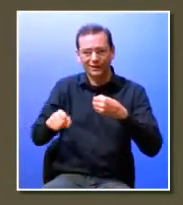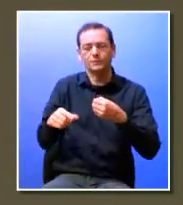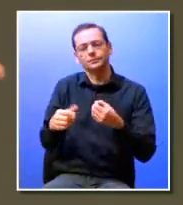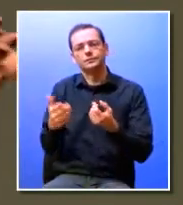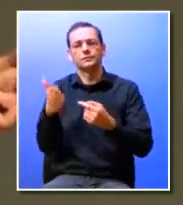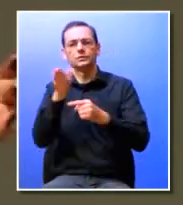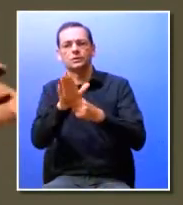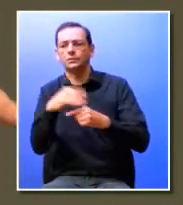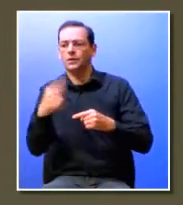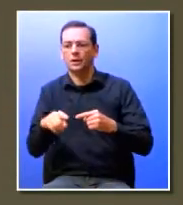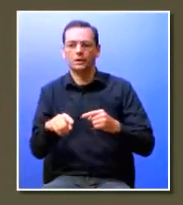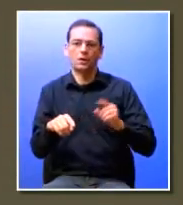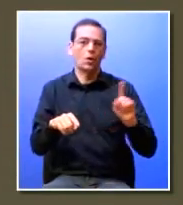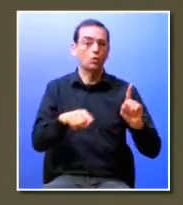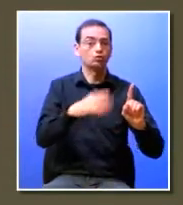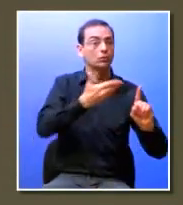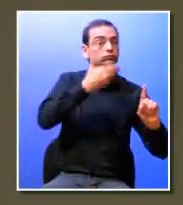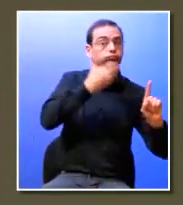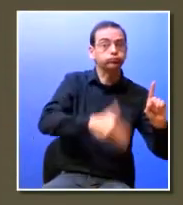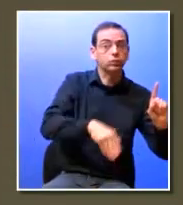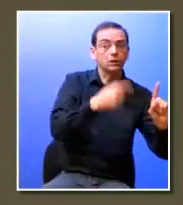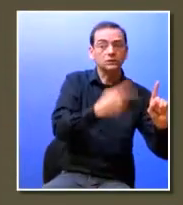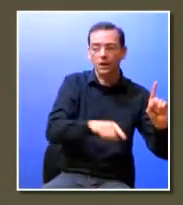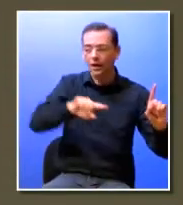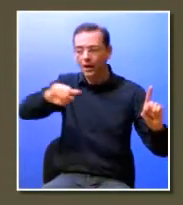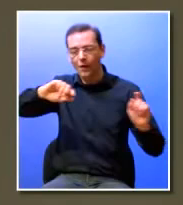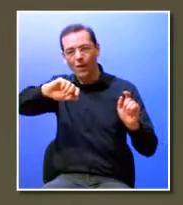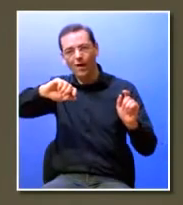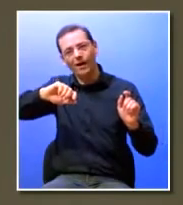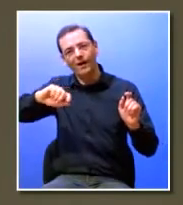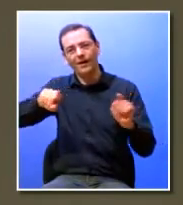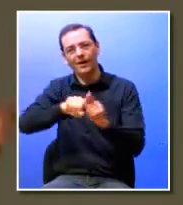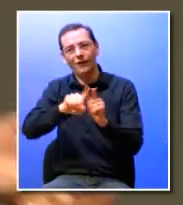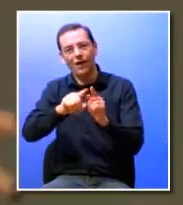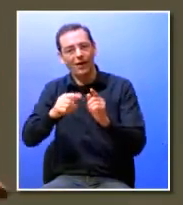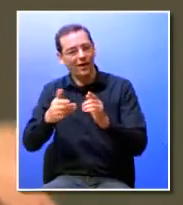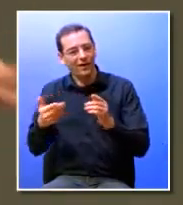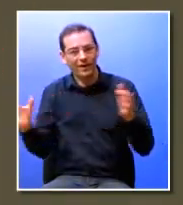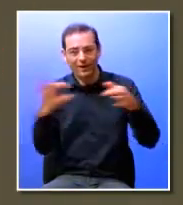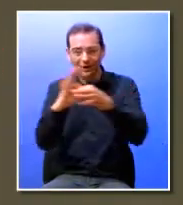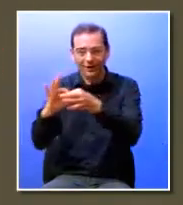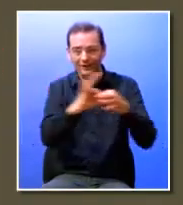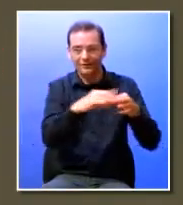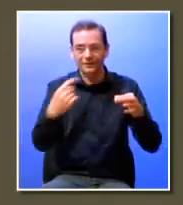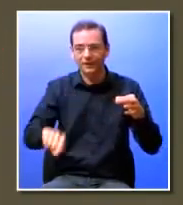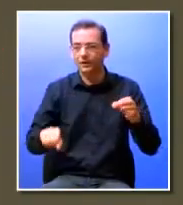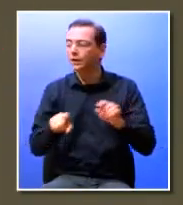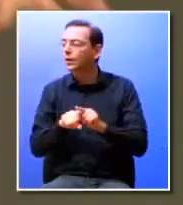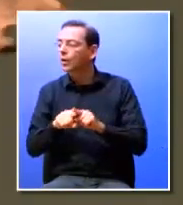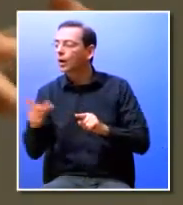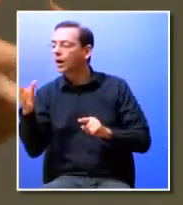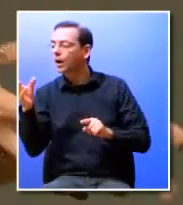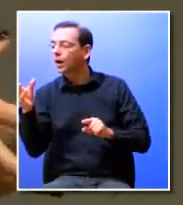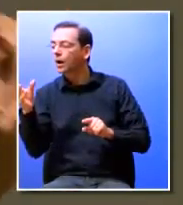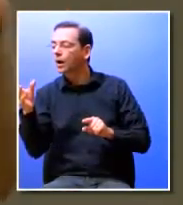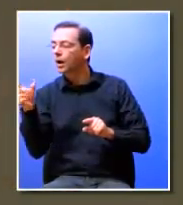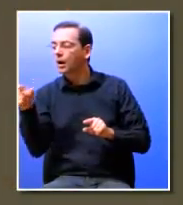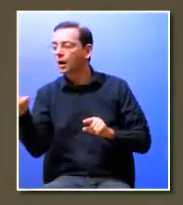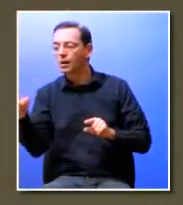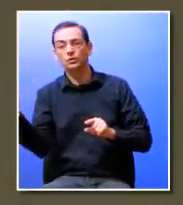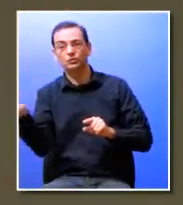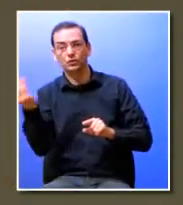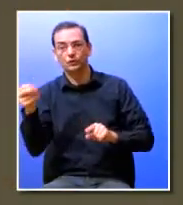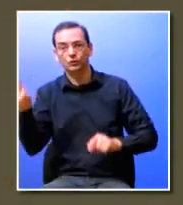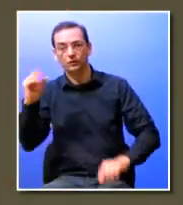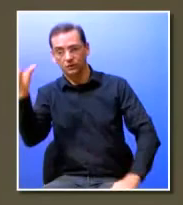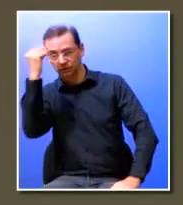de um colaborador mais sênior e a ideia aqui é exatamente por um lado integrar as competências que esse talento jovem já tem